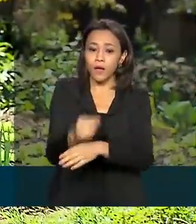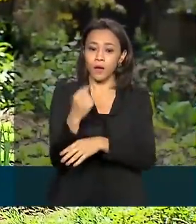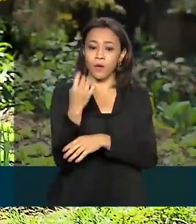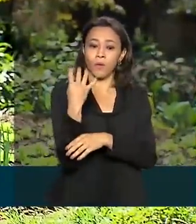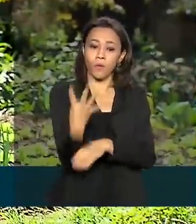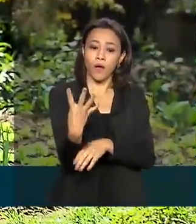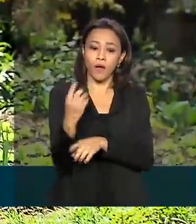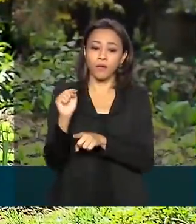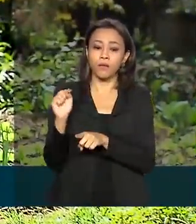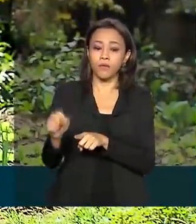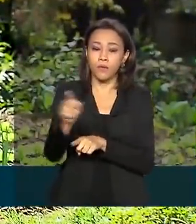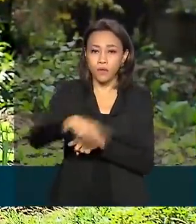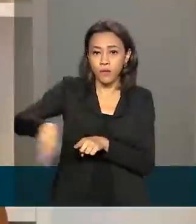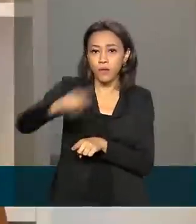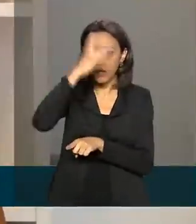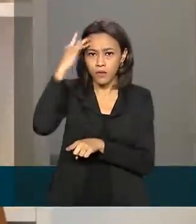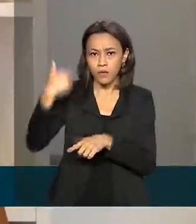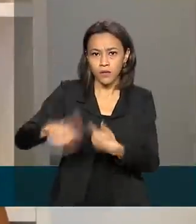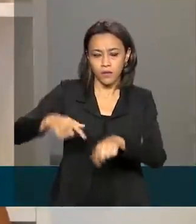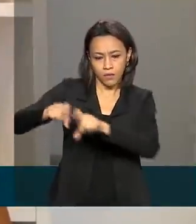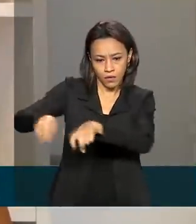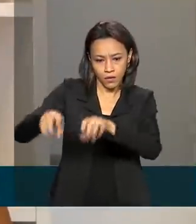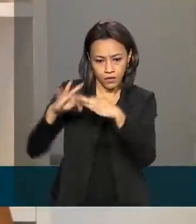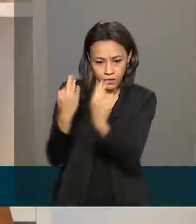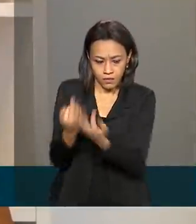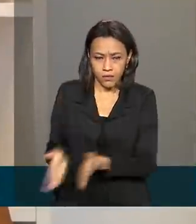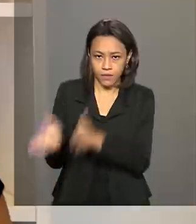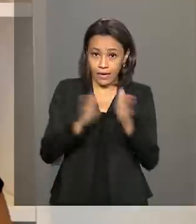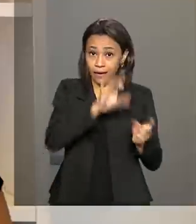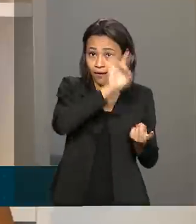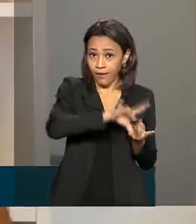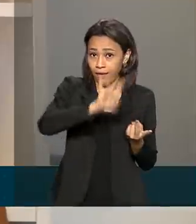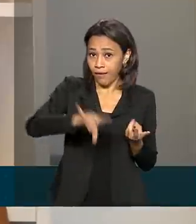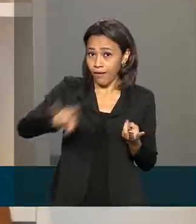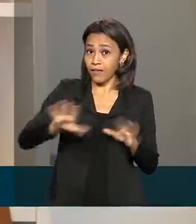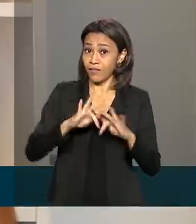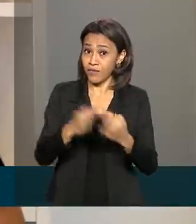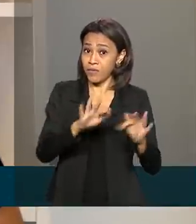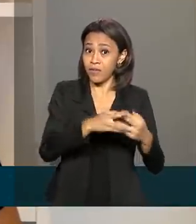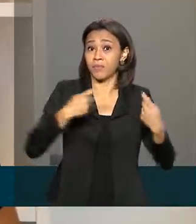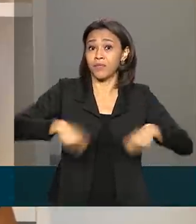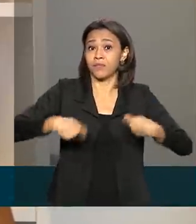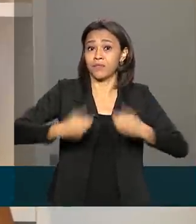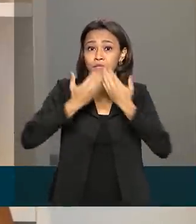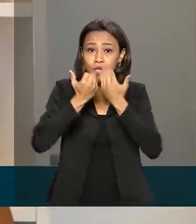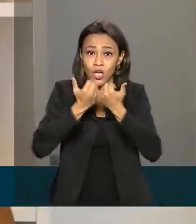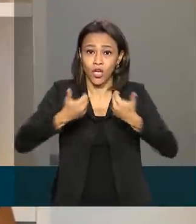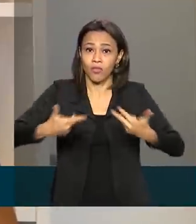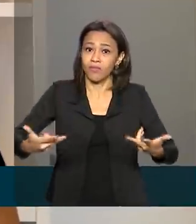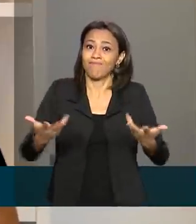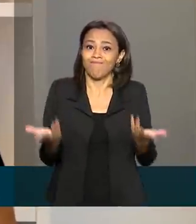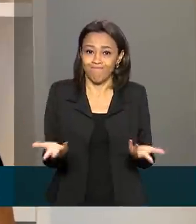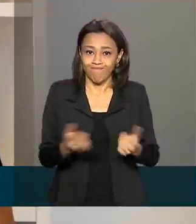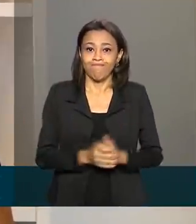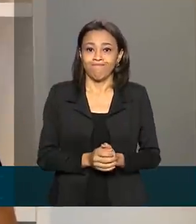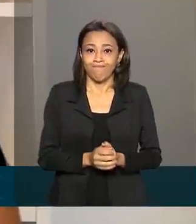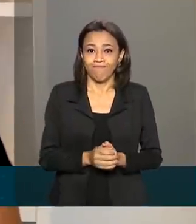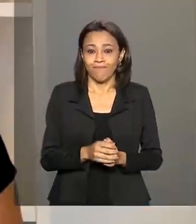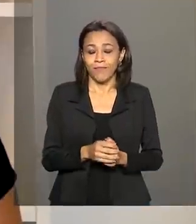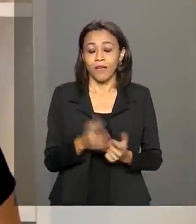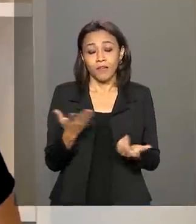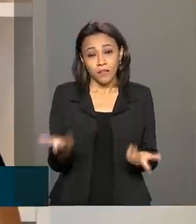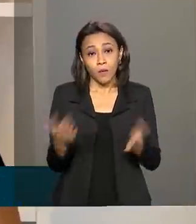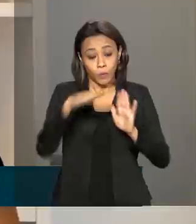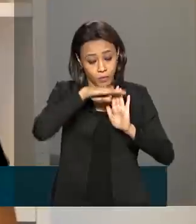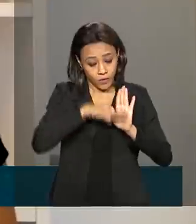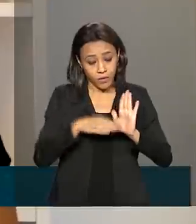mil agricultores familiares. Cada vez mais famílias estão demandando alimentos por conta da diminuição da sua renda. Então, o